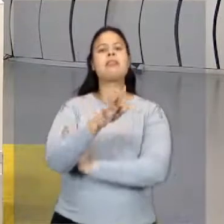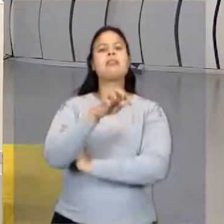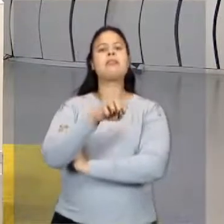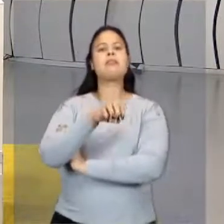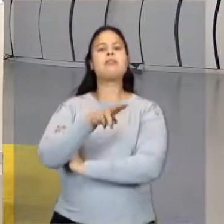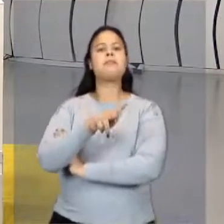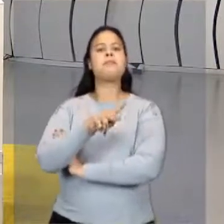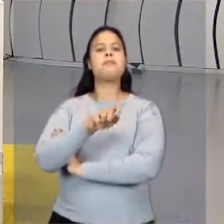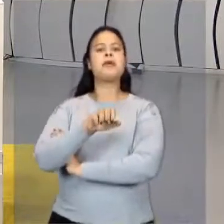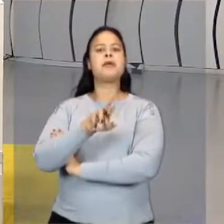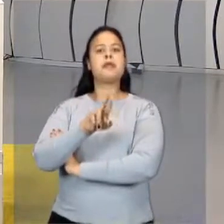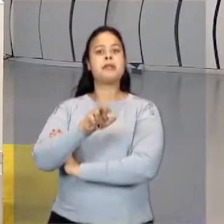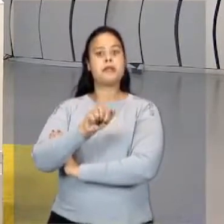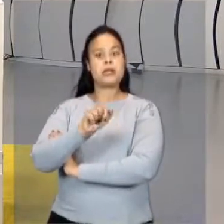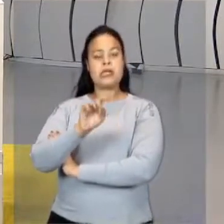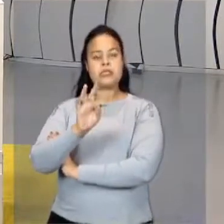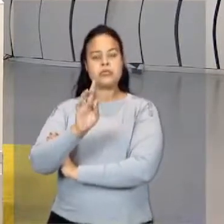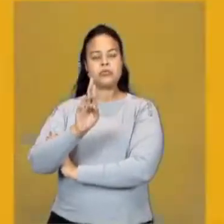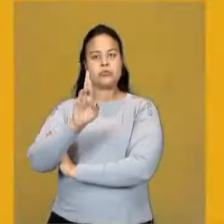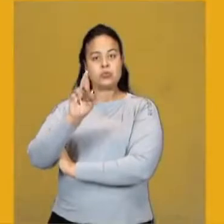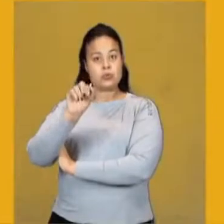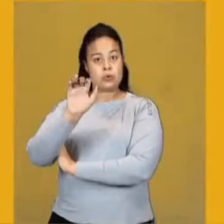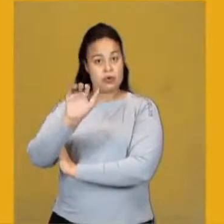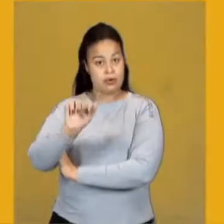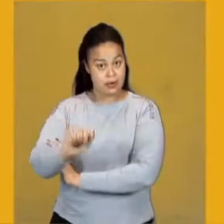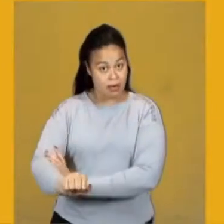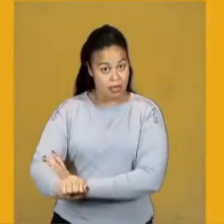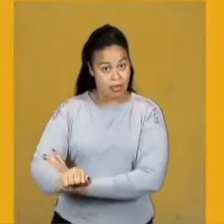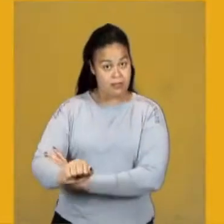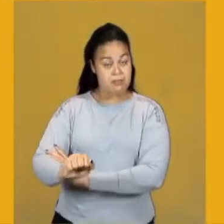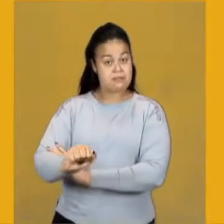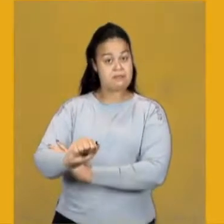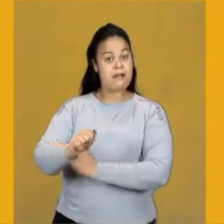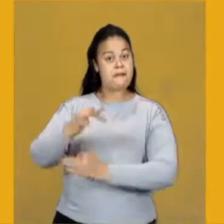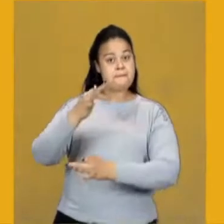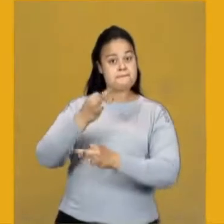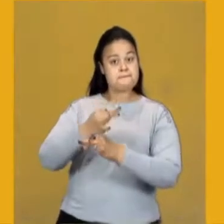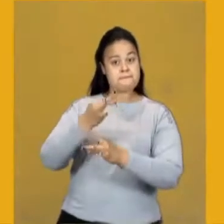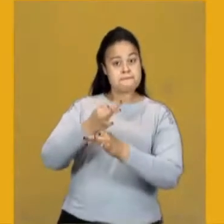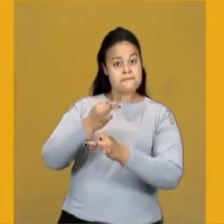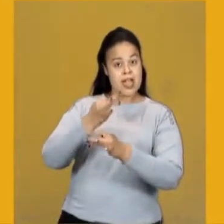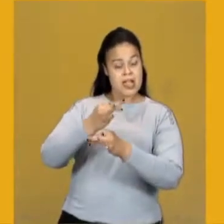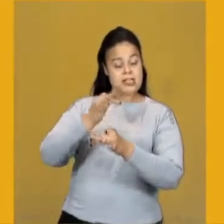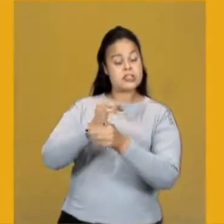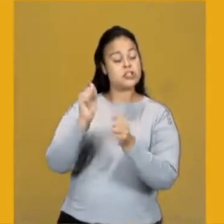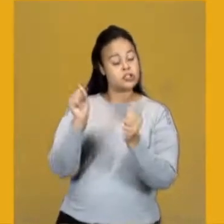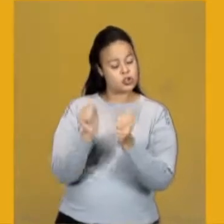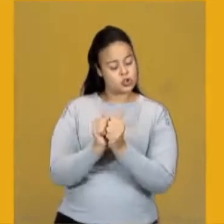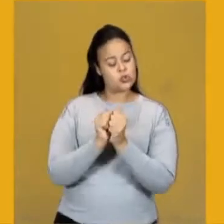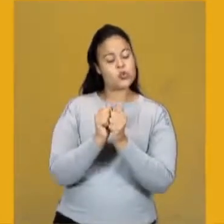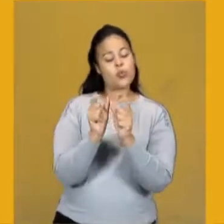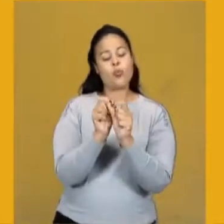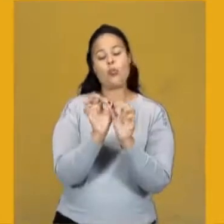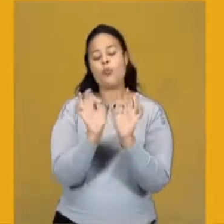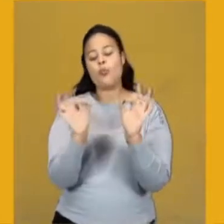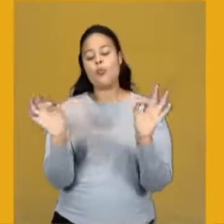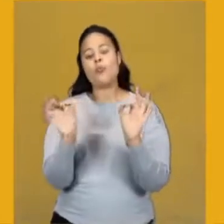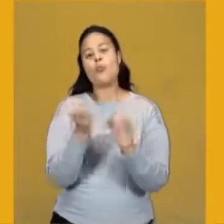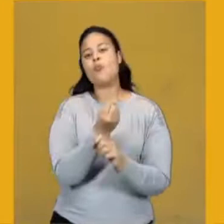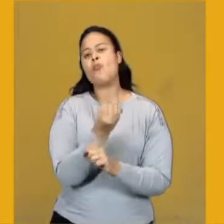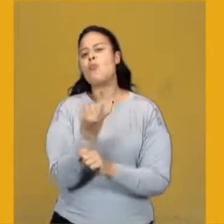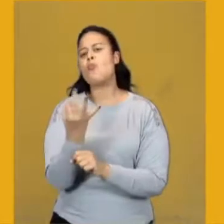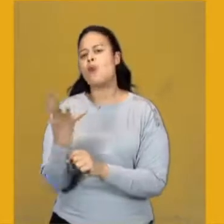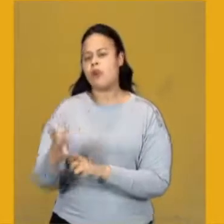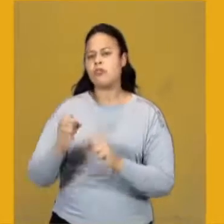A temperatura é uma grandeza física escalar que pode ser definida